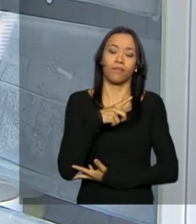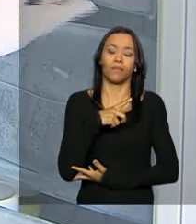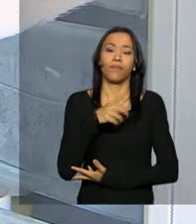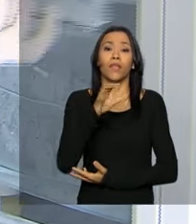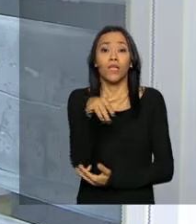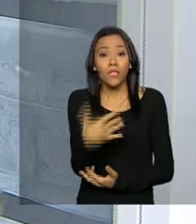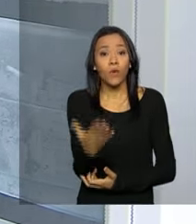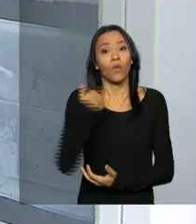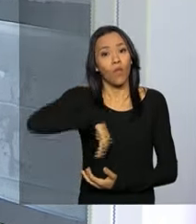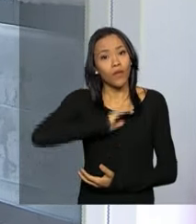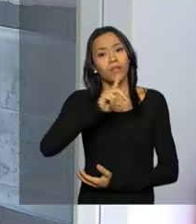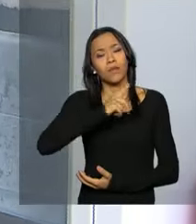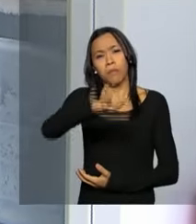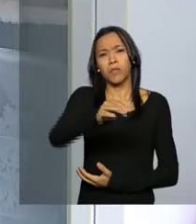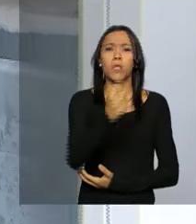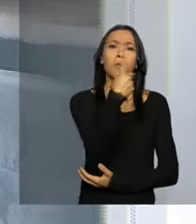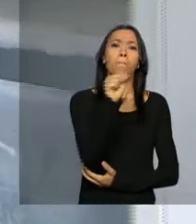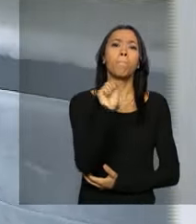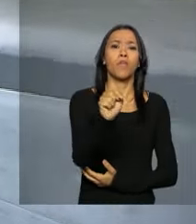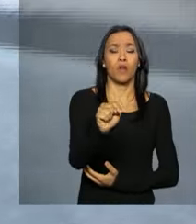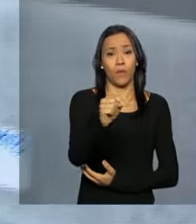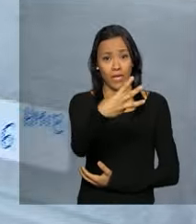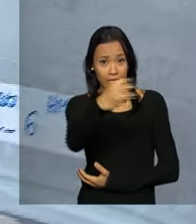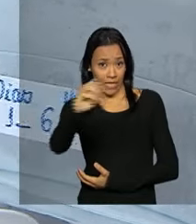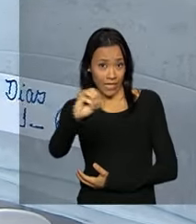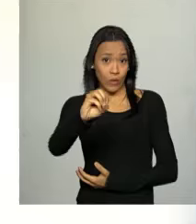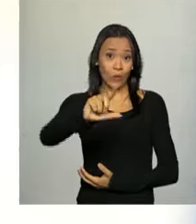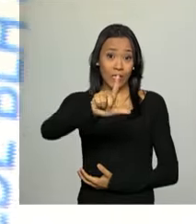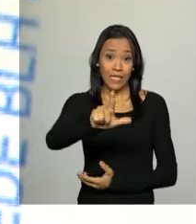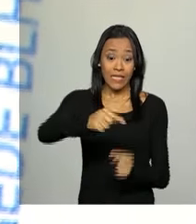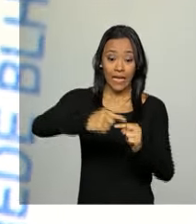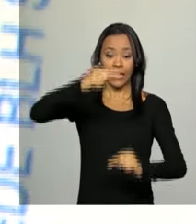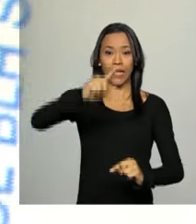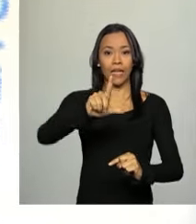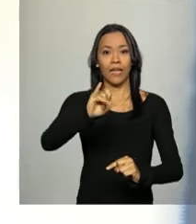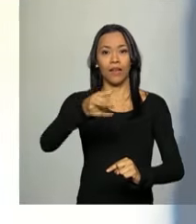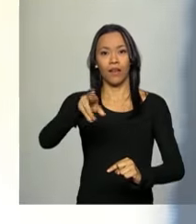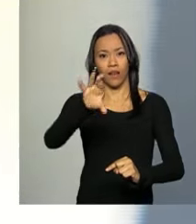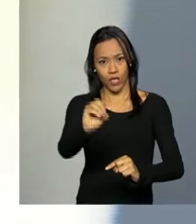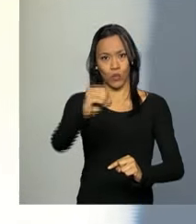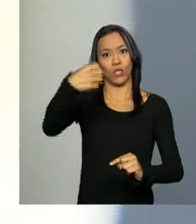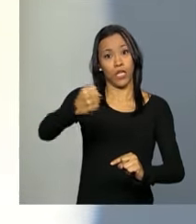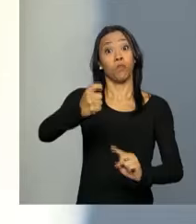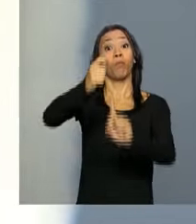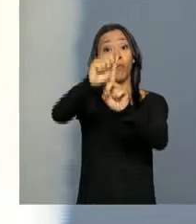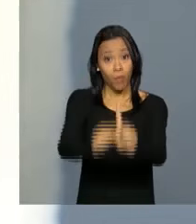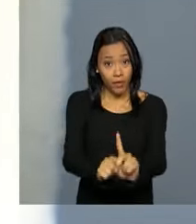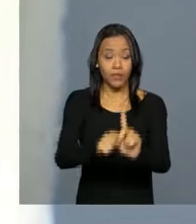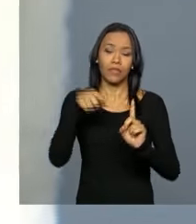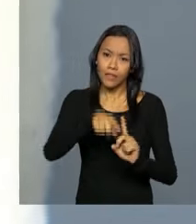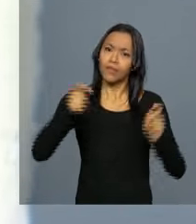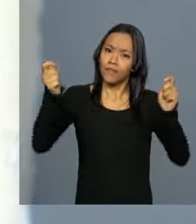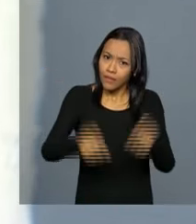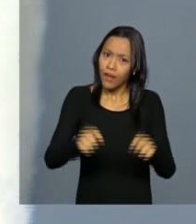E aí a gente tem cerca de 1.300 litros de leite materno coletado por mês. Isso é suficiente para a gente